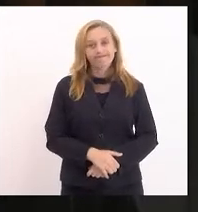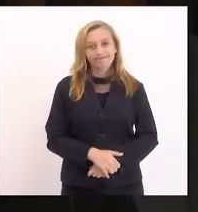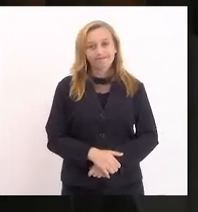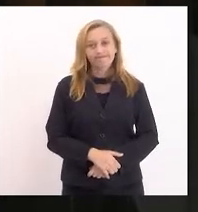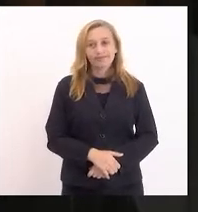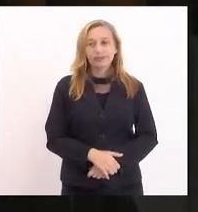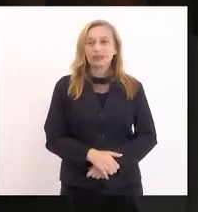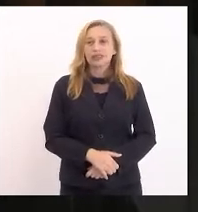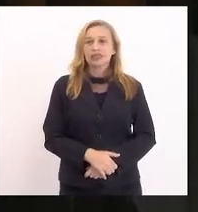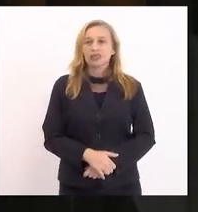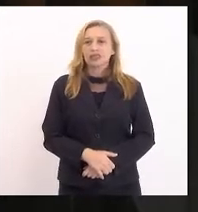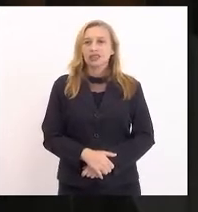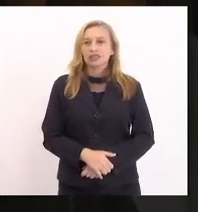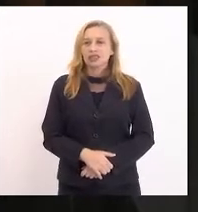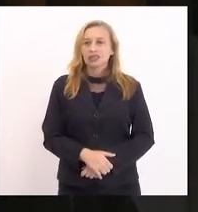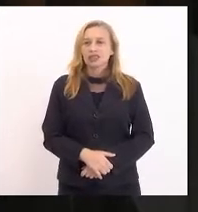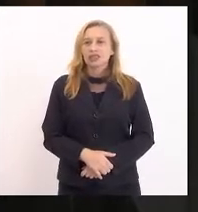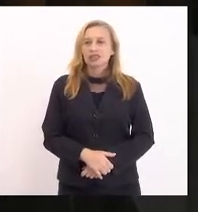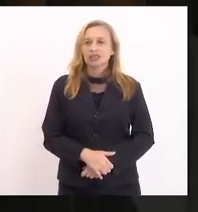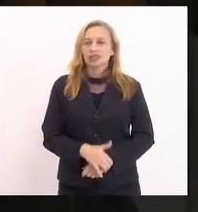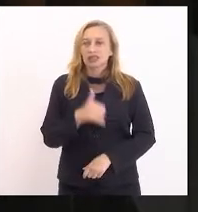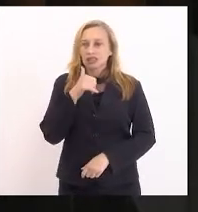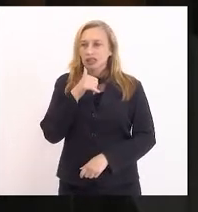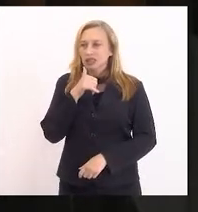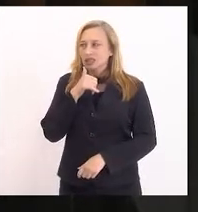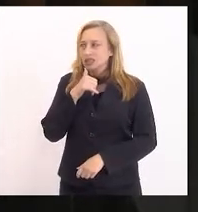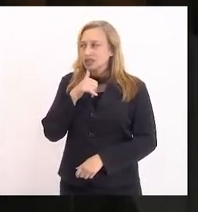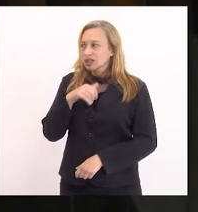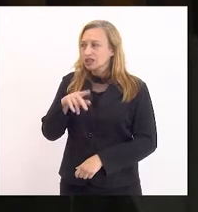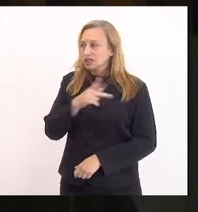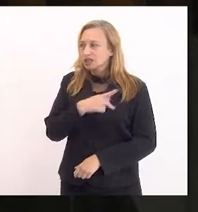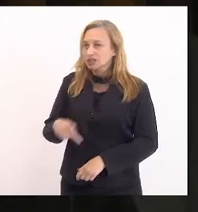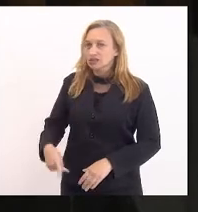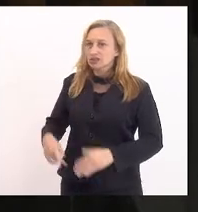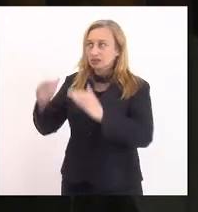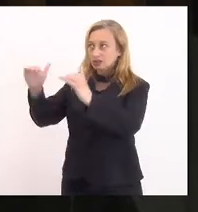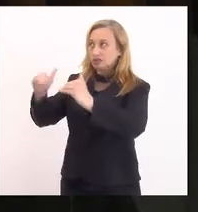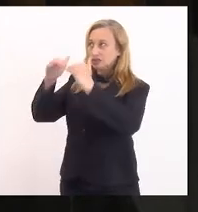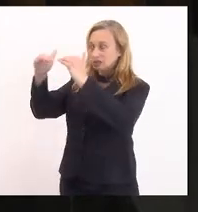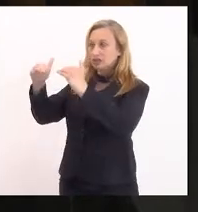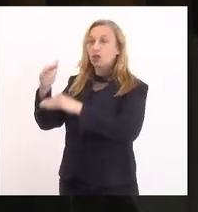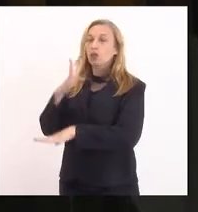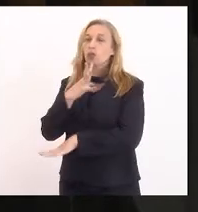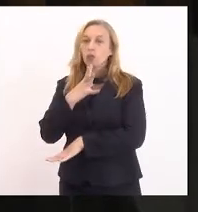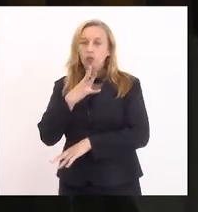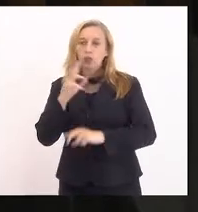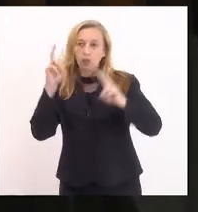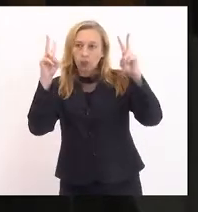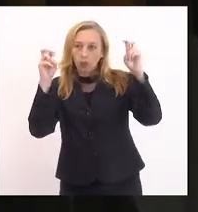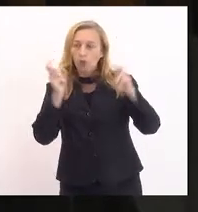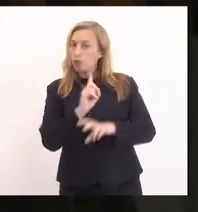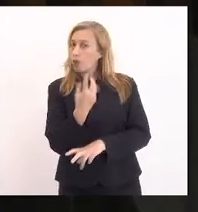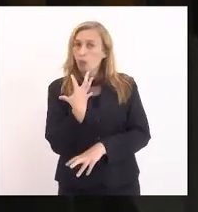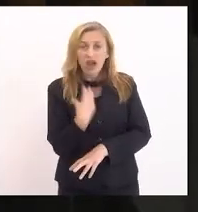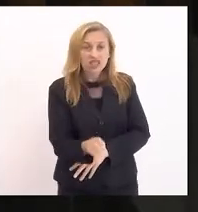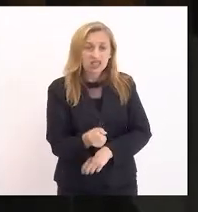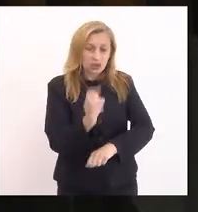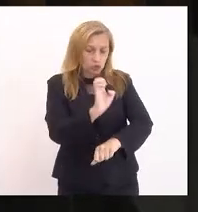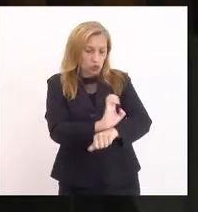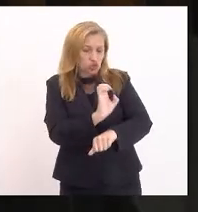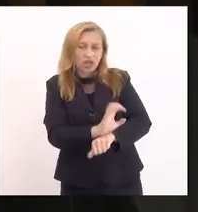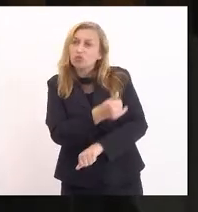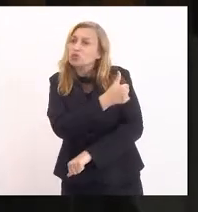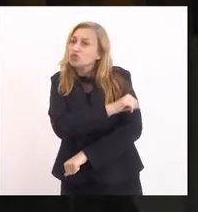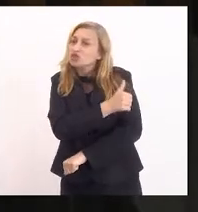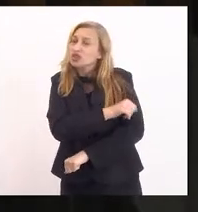Excelência endossa essa posição, que não é admissível que o Estado do Rio